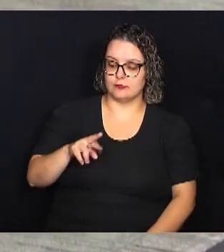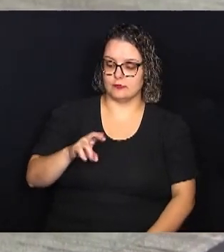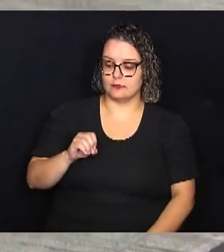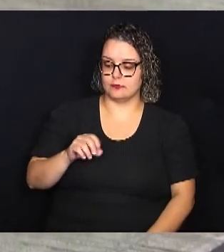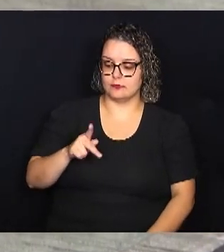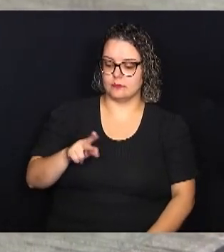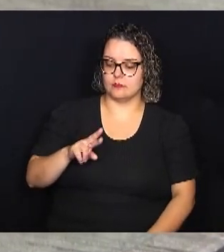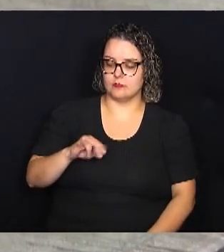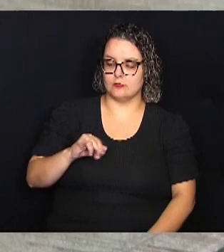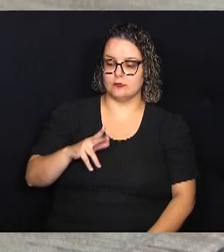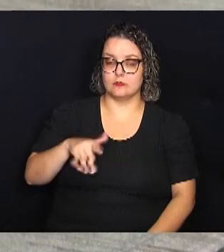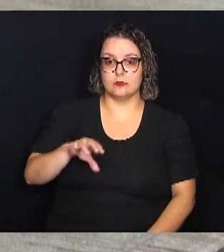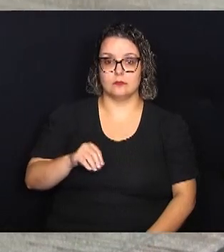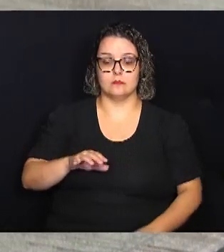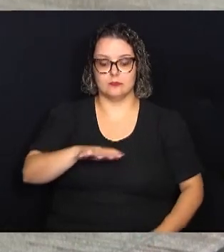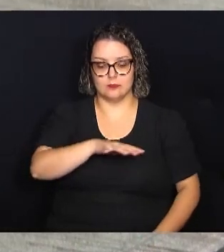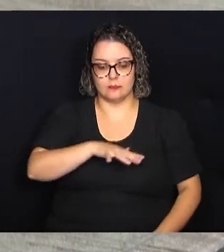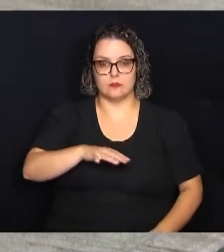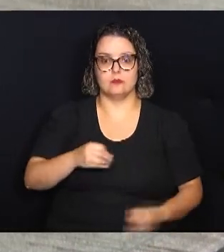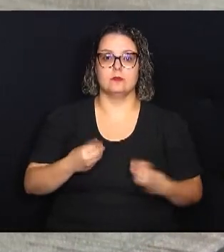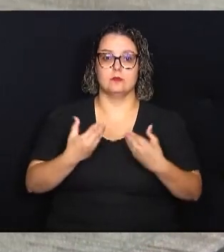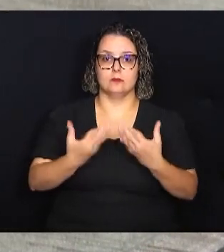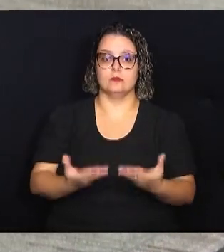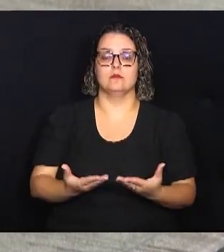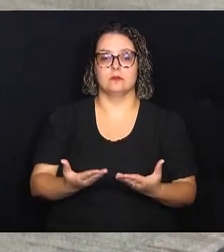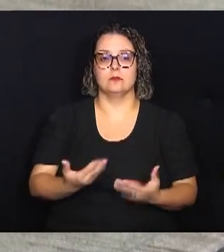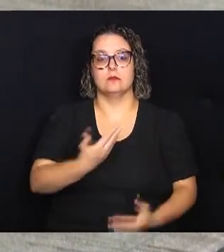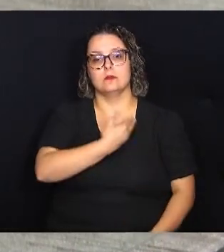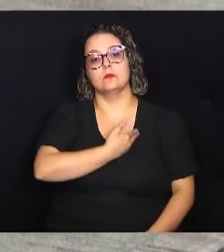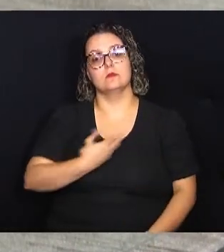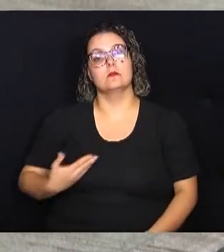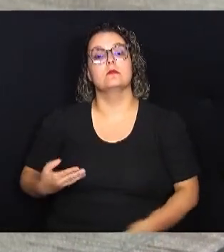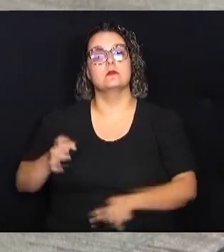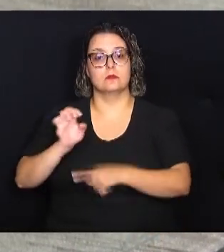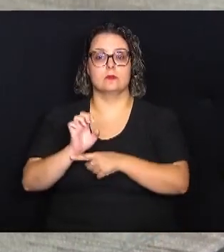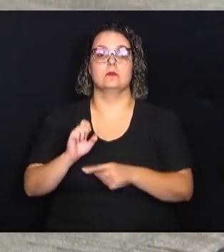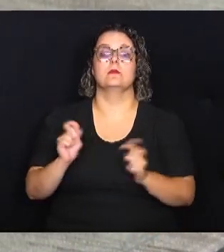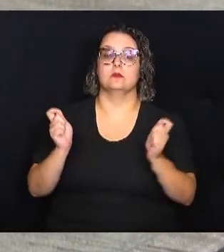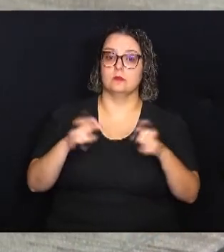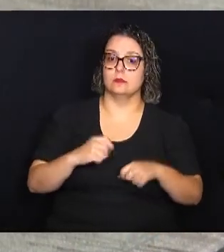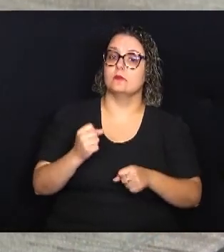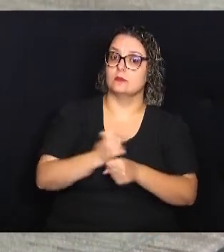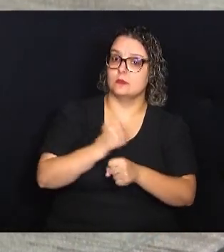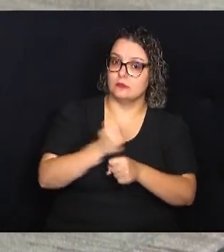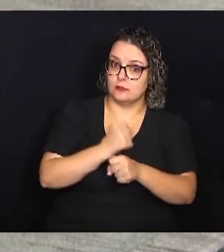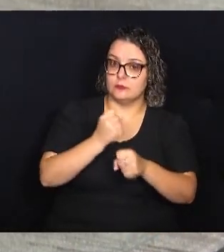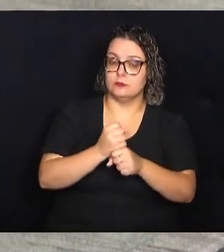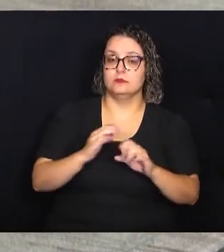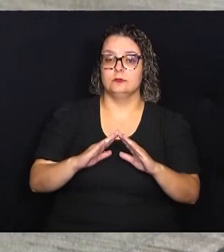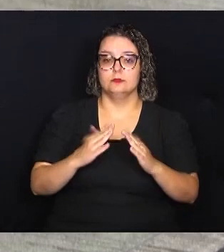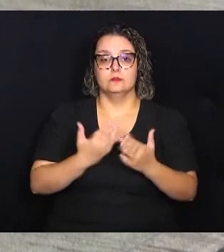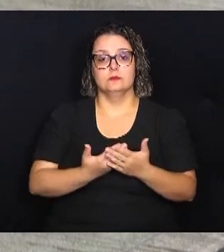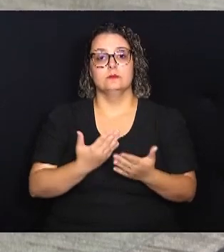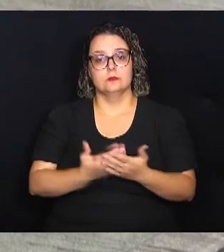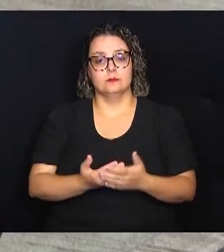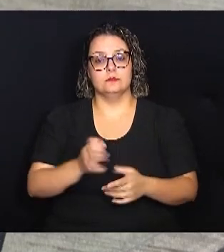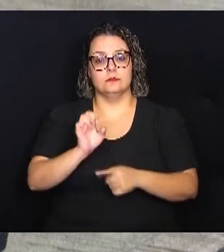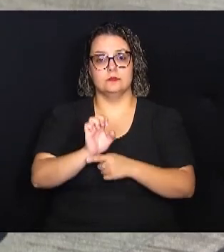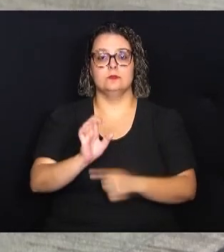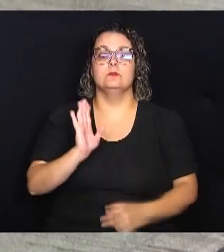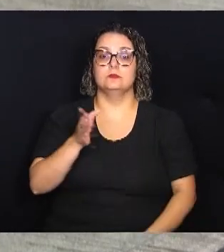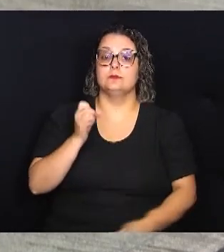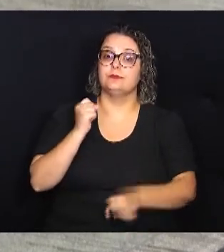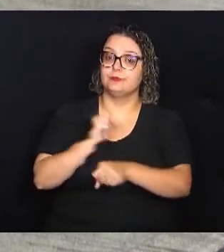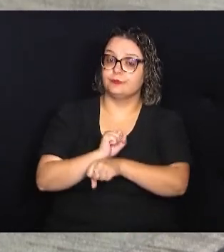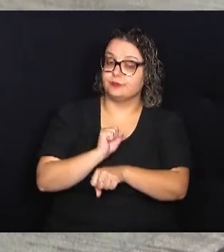municipal para entregar ao governo do estado para a possível construção de uma escola estadual, que é o que nós já aguardamos.